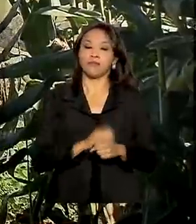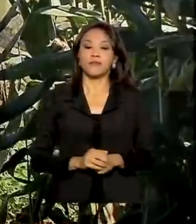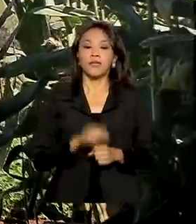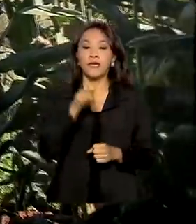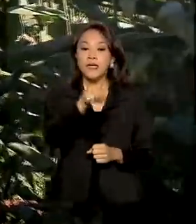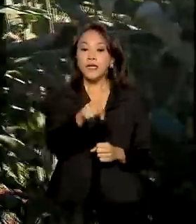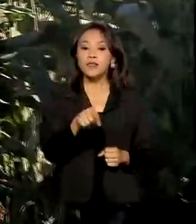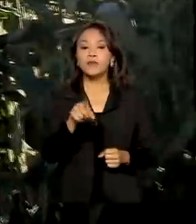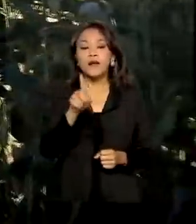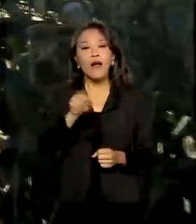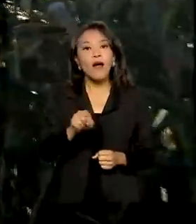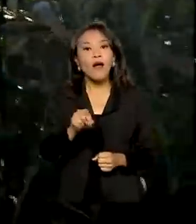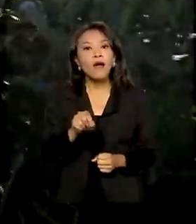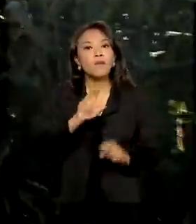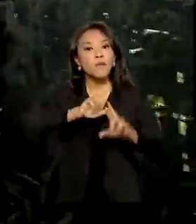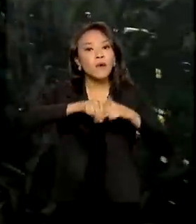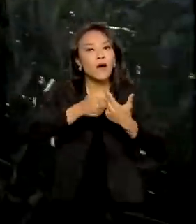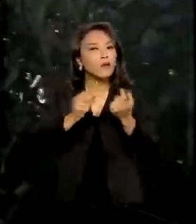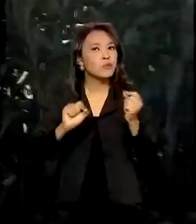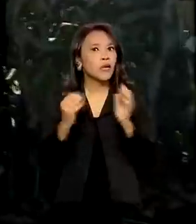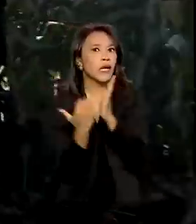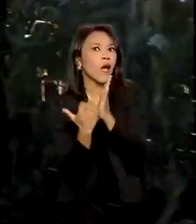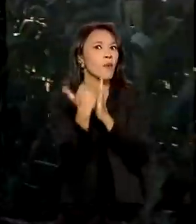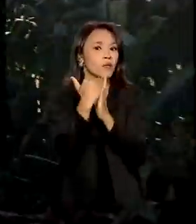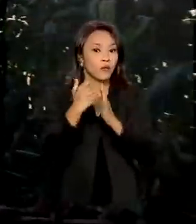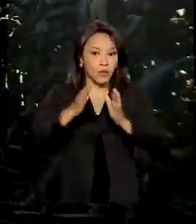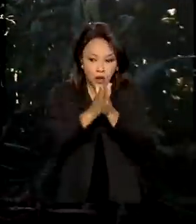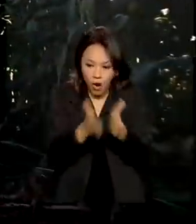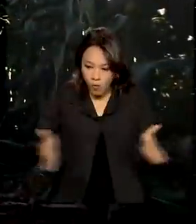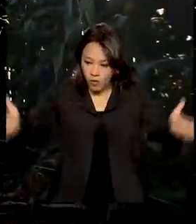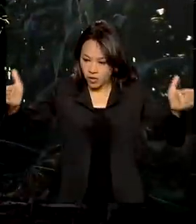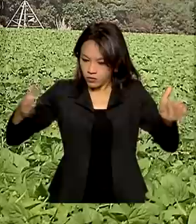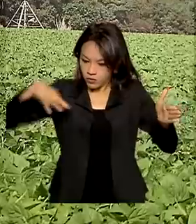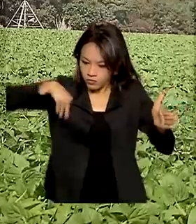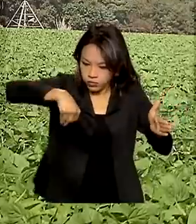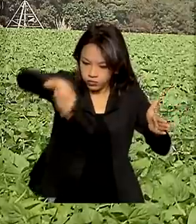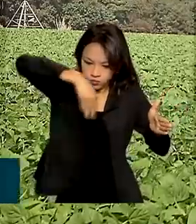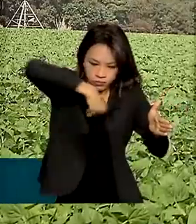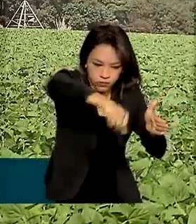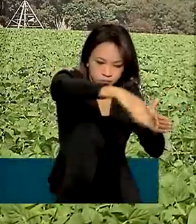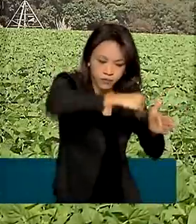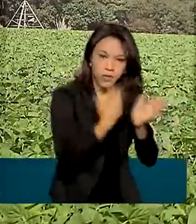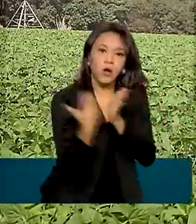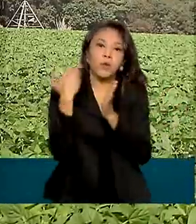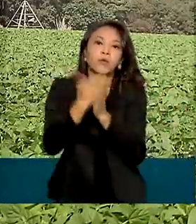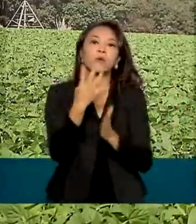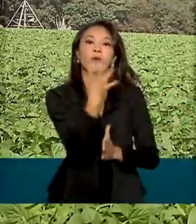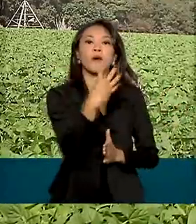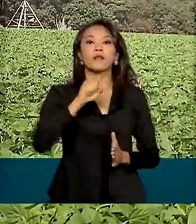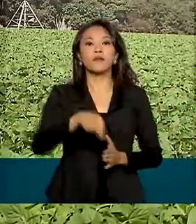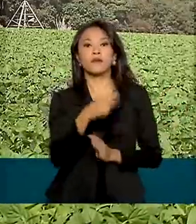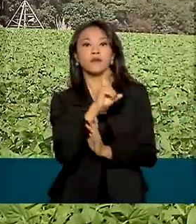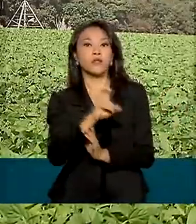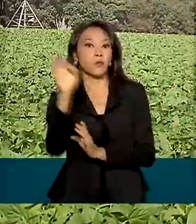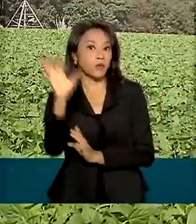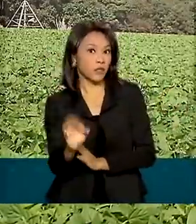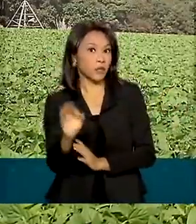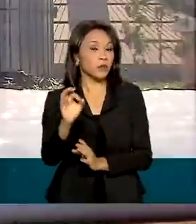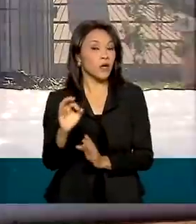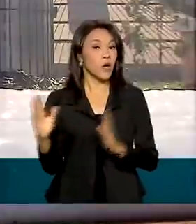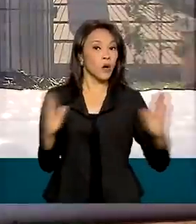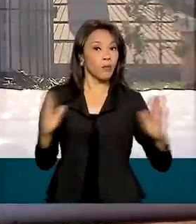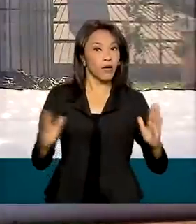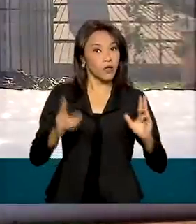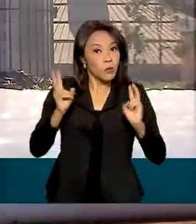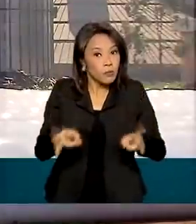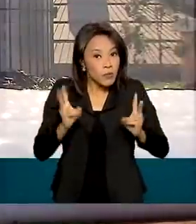foi obtido, em parte, pelo aumento da área plantada, que cresceu 4,5% em relação ao mesmo período anterior,